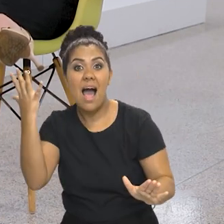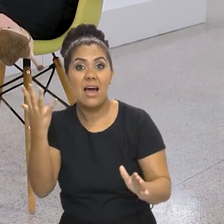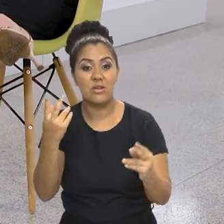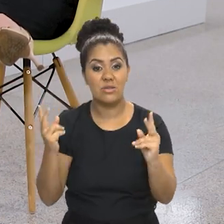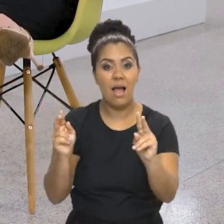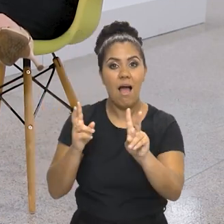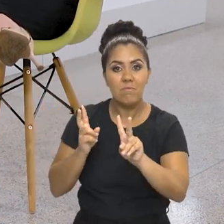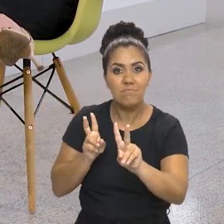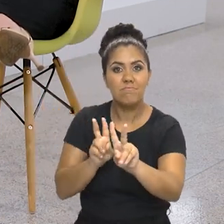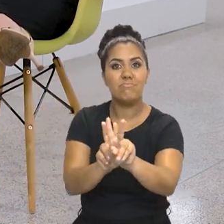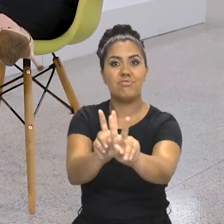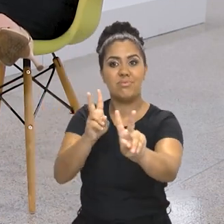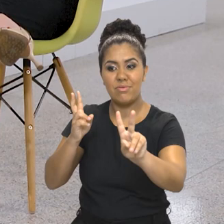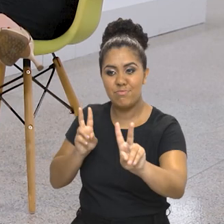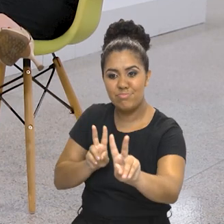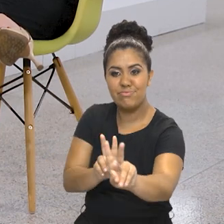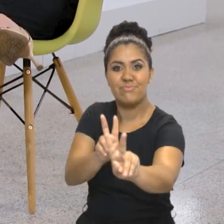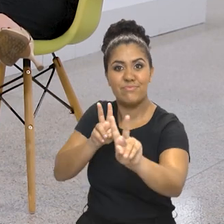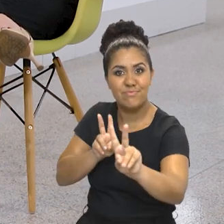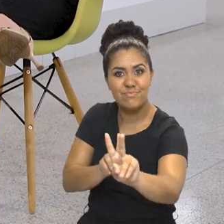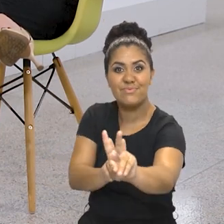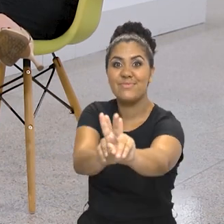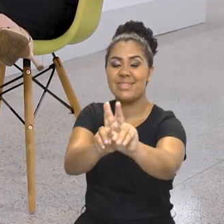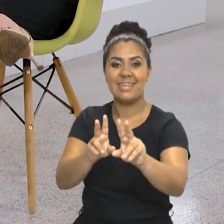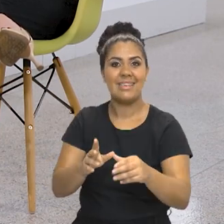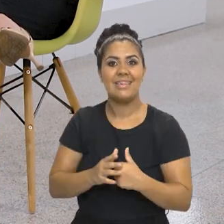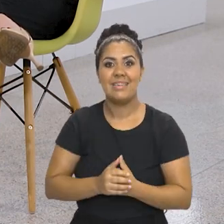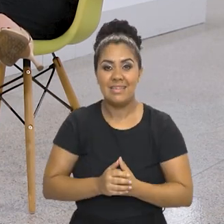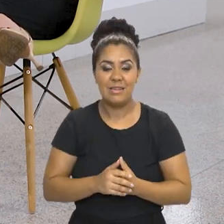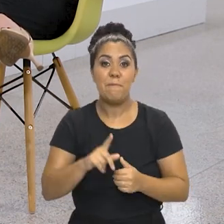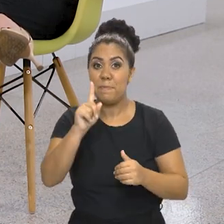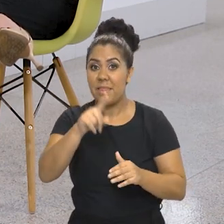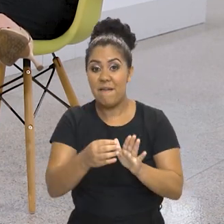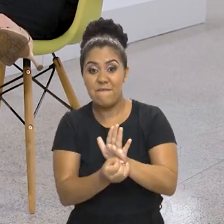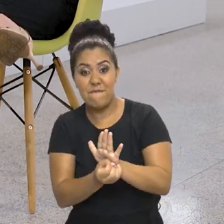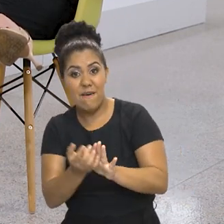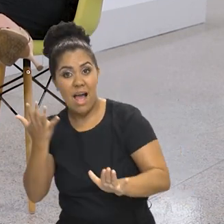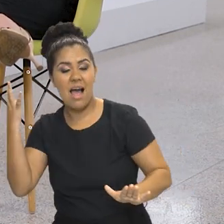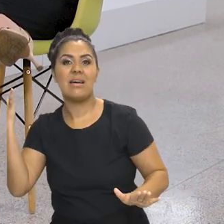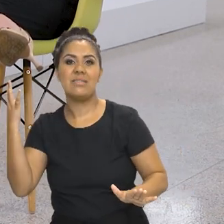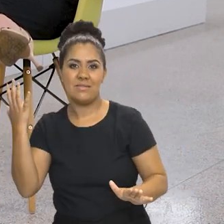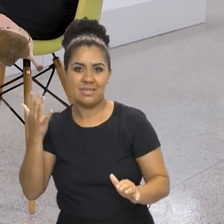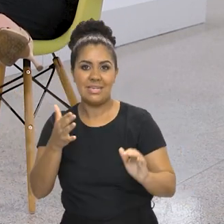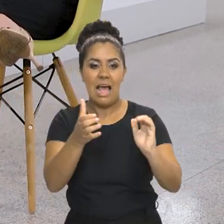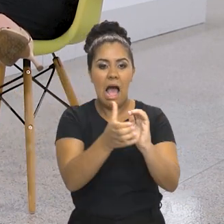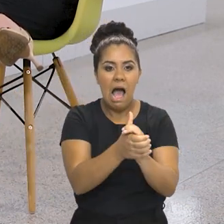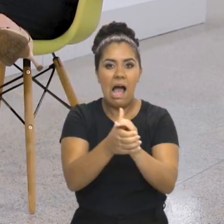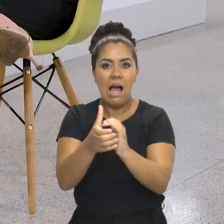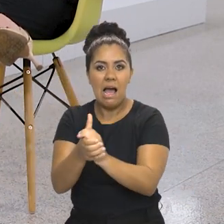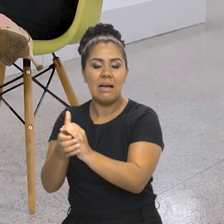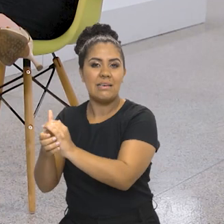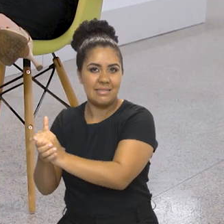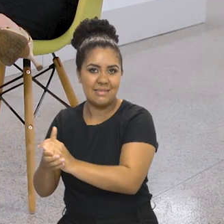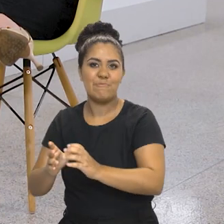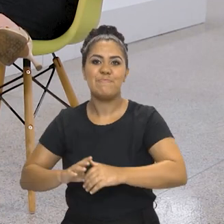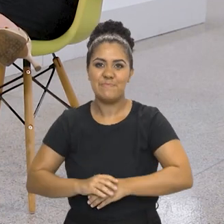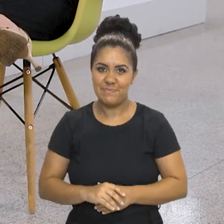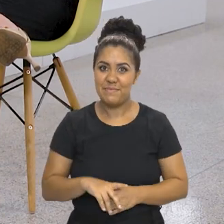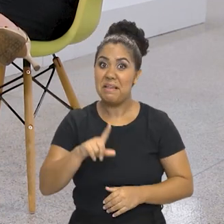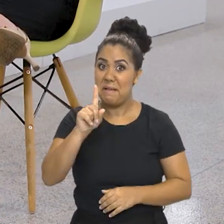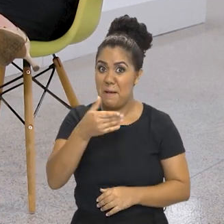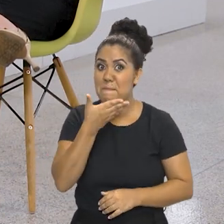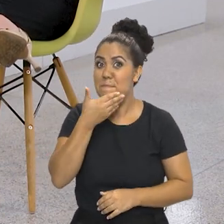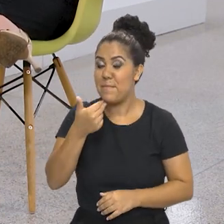casais. Vários casamentos. Estão me corrigindo, são vários casamentos, são vários casais. Vários casamentos. Ou seja, ainda.